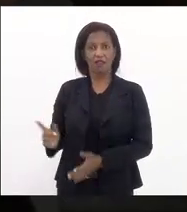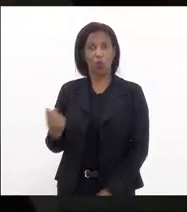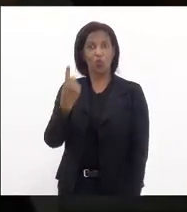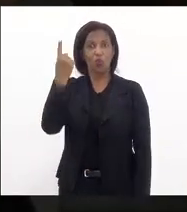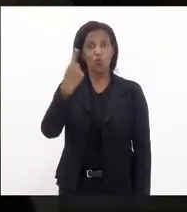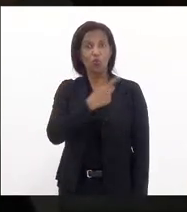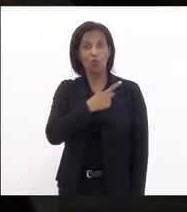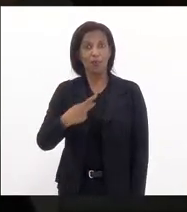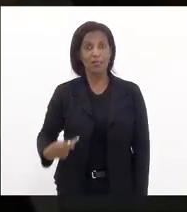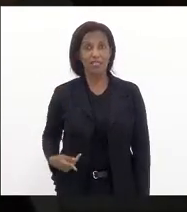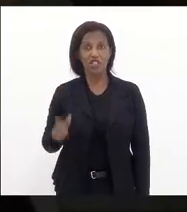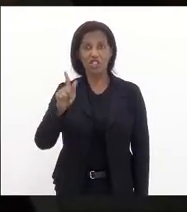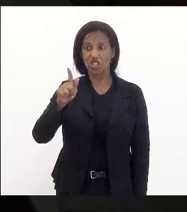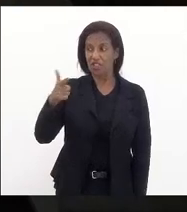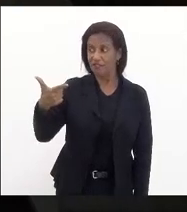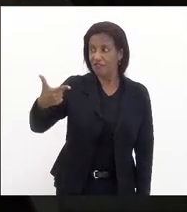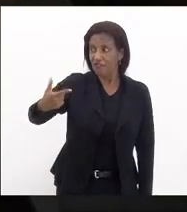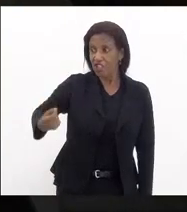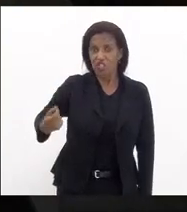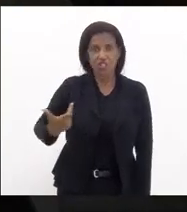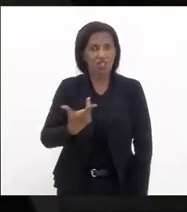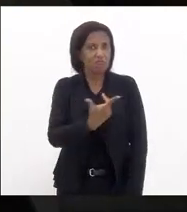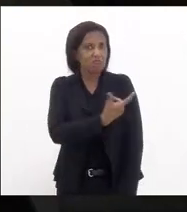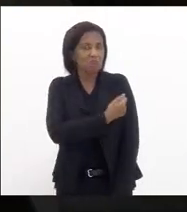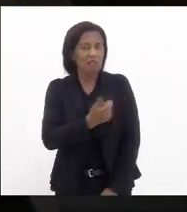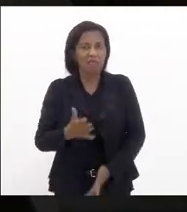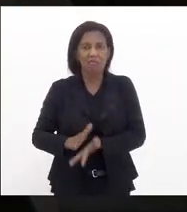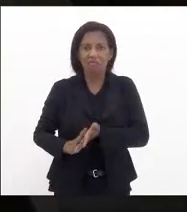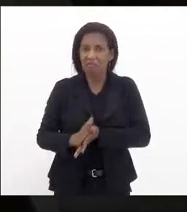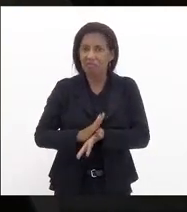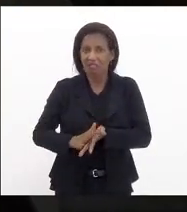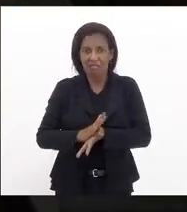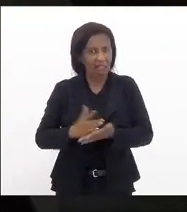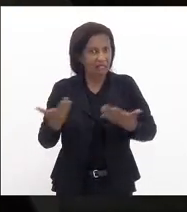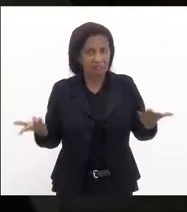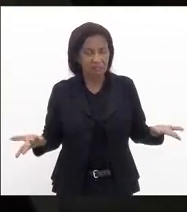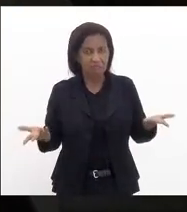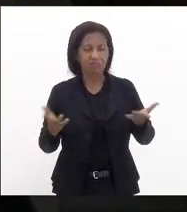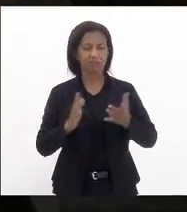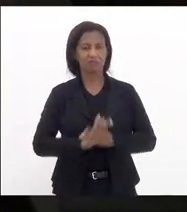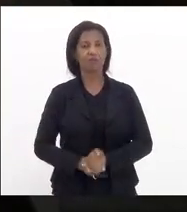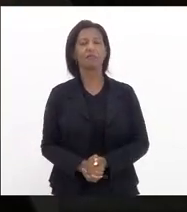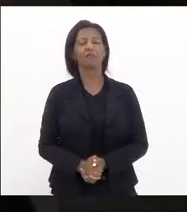presidente do G20 que não tomou vacina que declara não ter tomado vacina